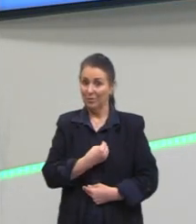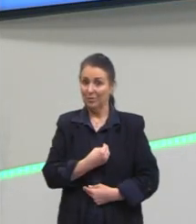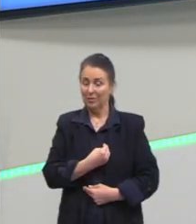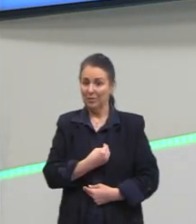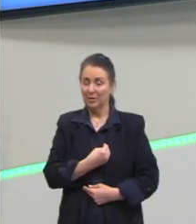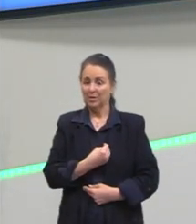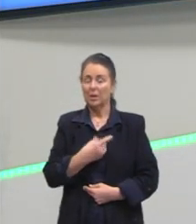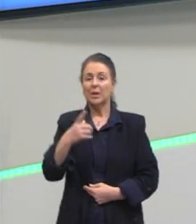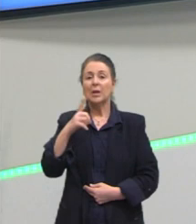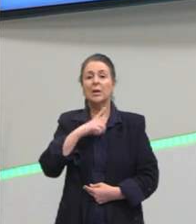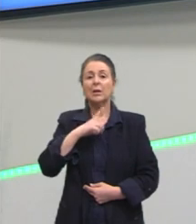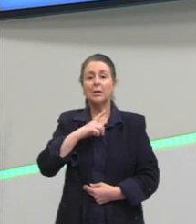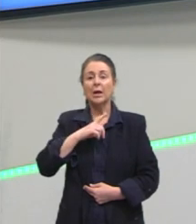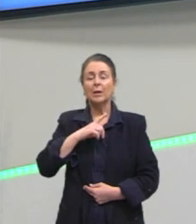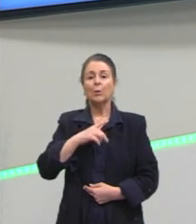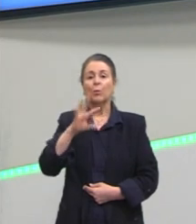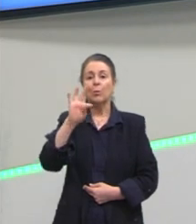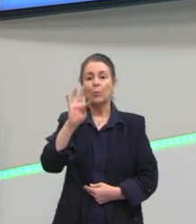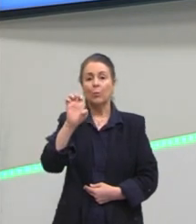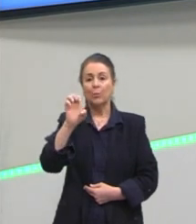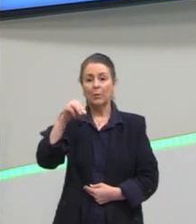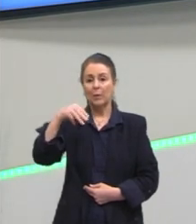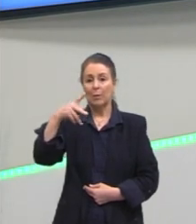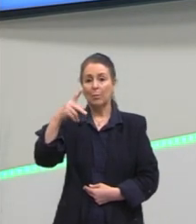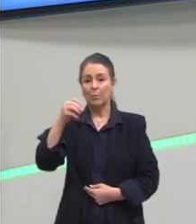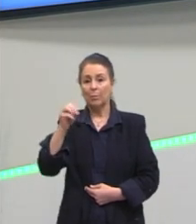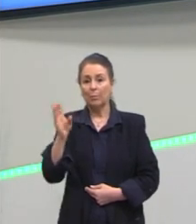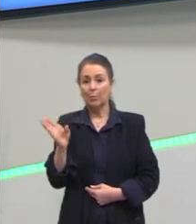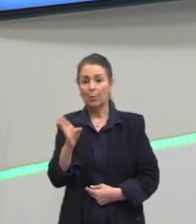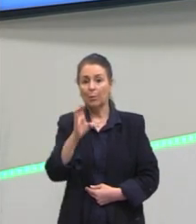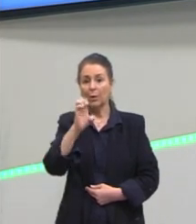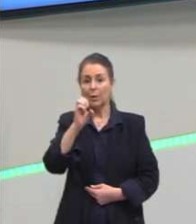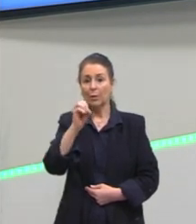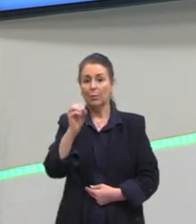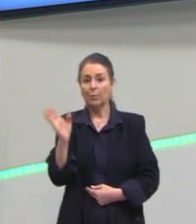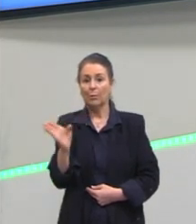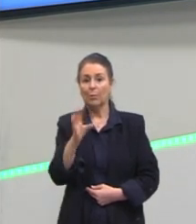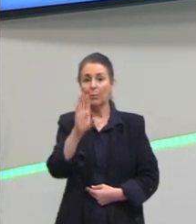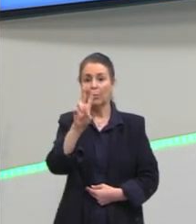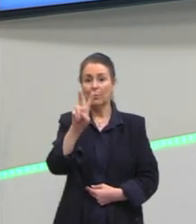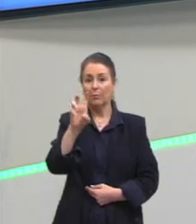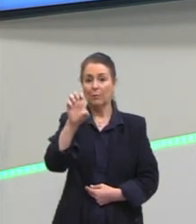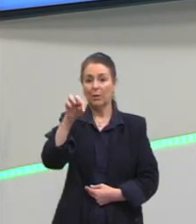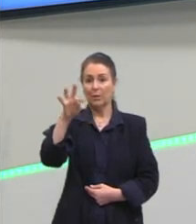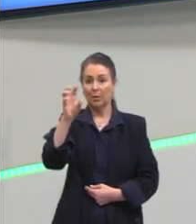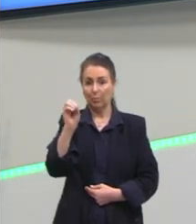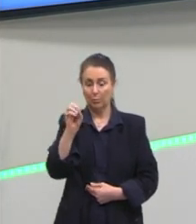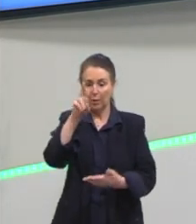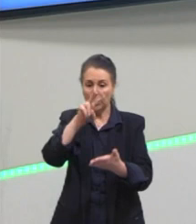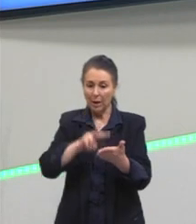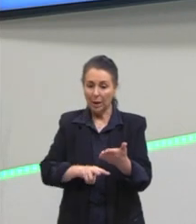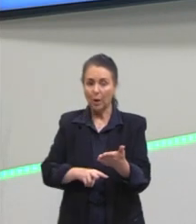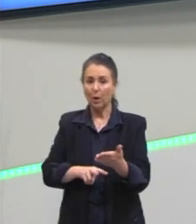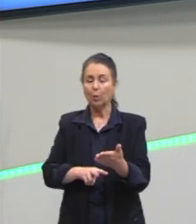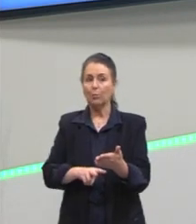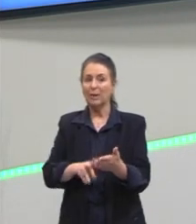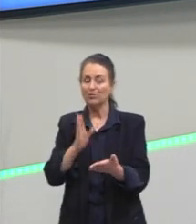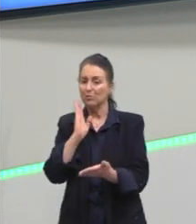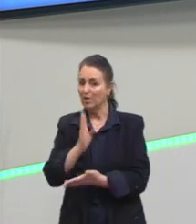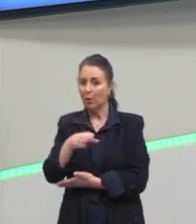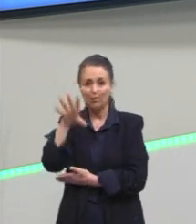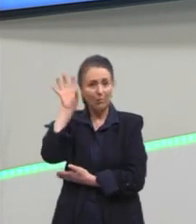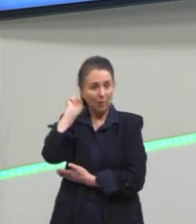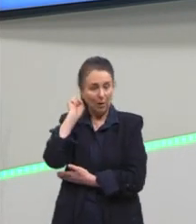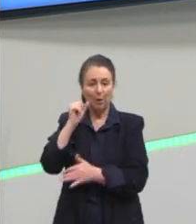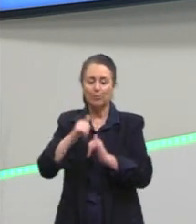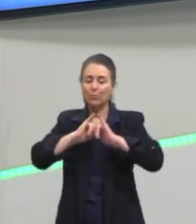Então, ele tem ali o Tempo e o Vento, que eu acredito que, se não leram, as pessoas já ouviram falar, porque também foi bastante divulgada em